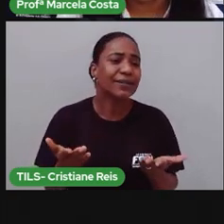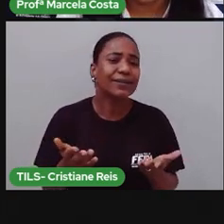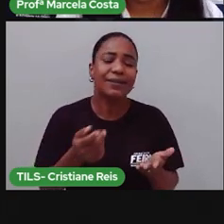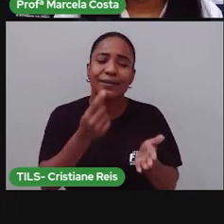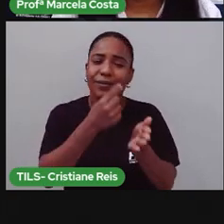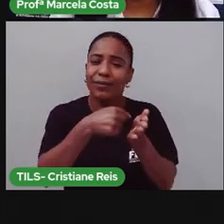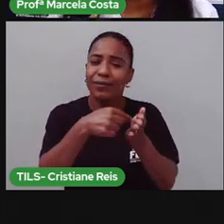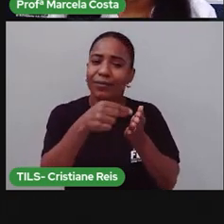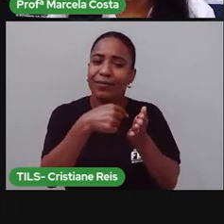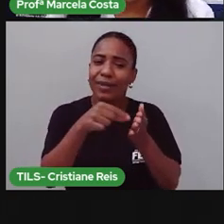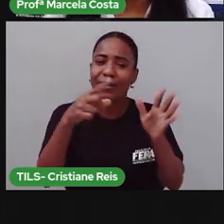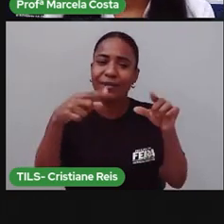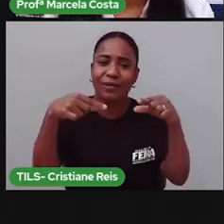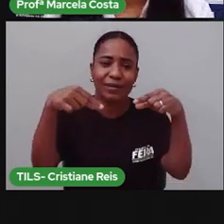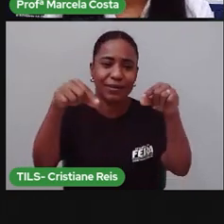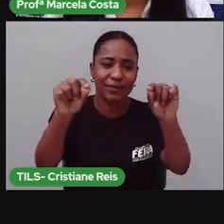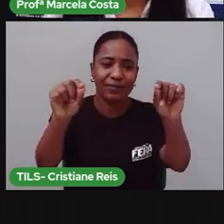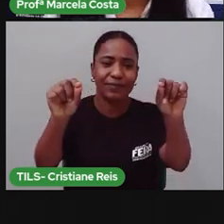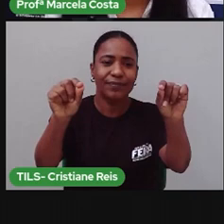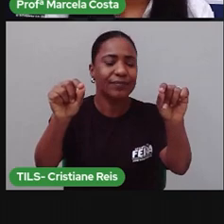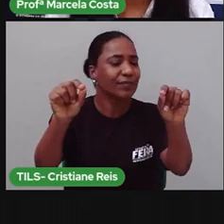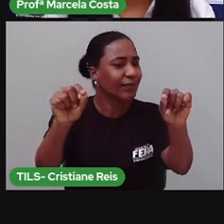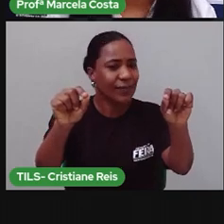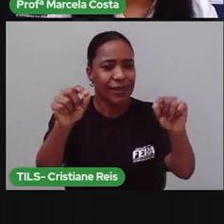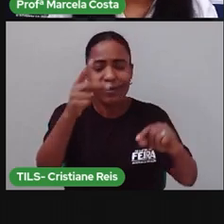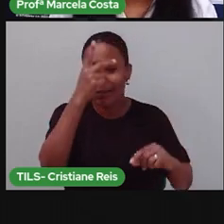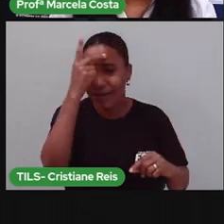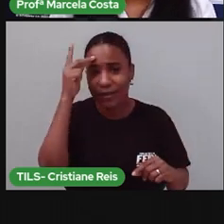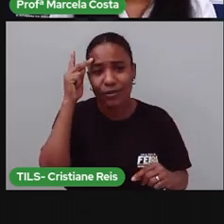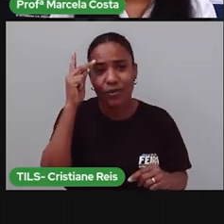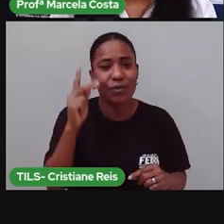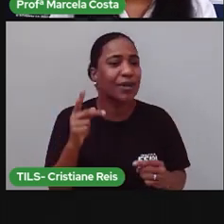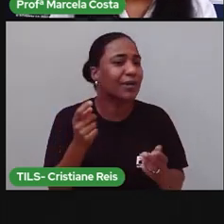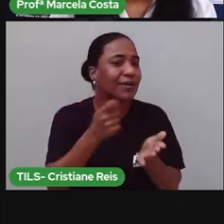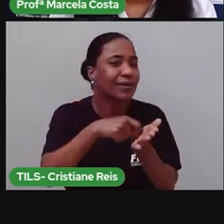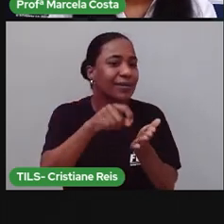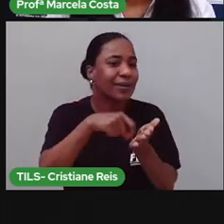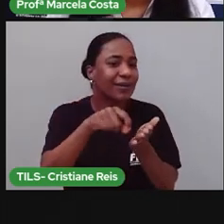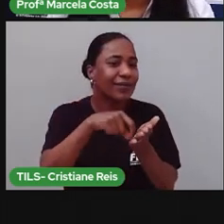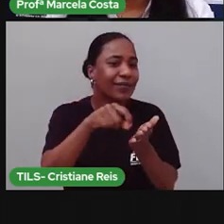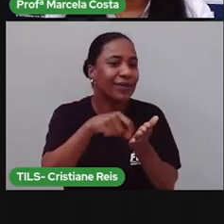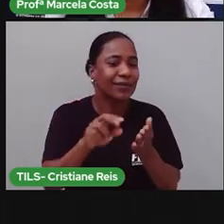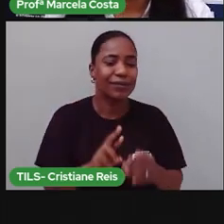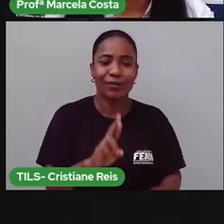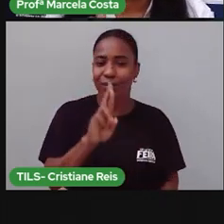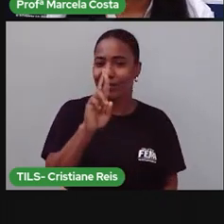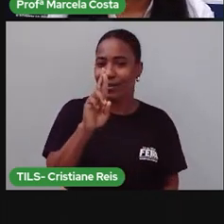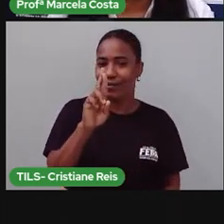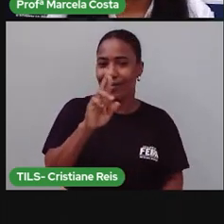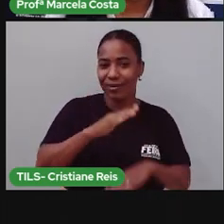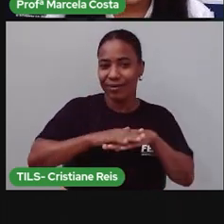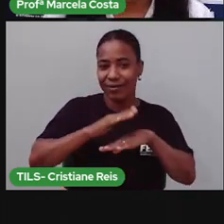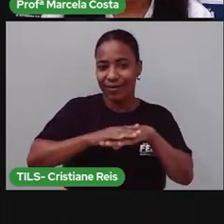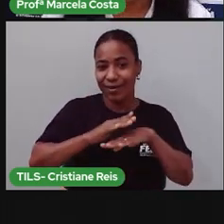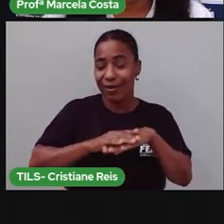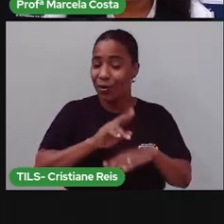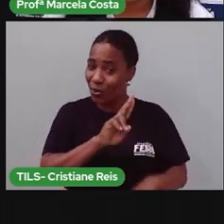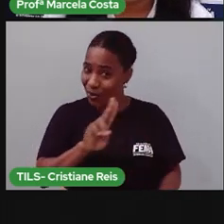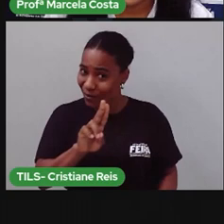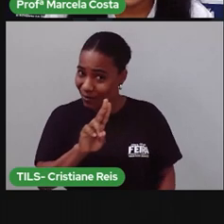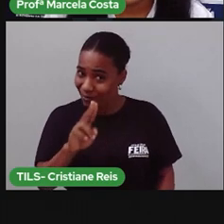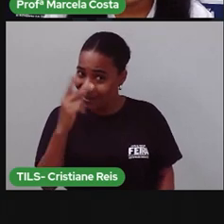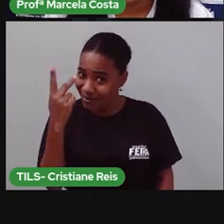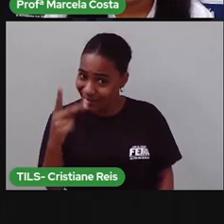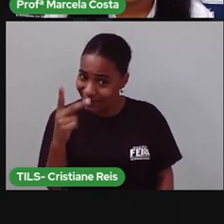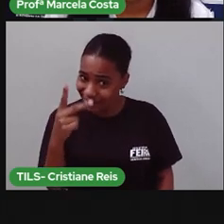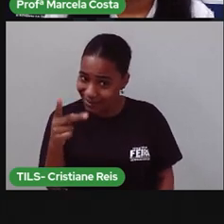escrever o nome da pessoa que escreveu o bilhete. Agora, você tem que escrever o seu nome,